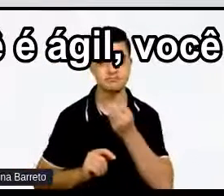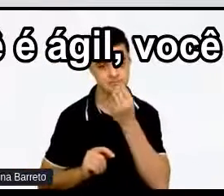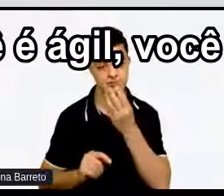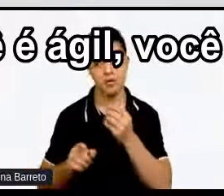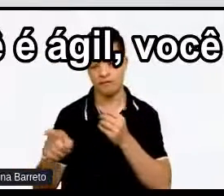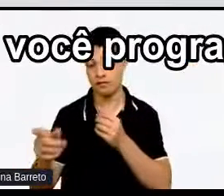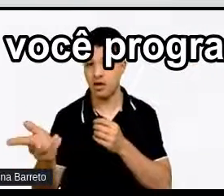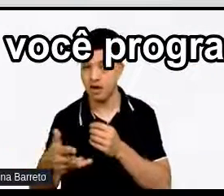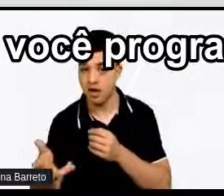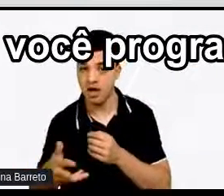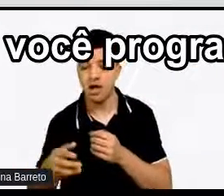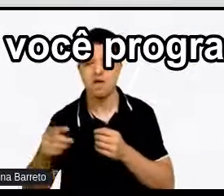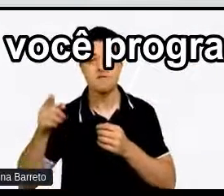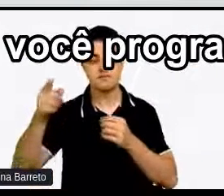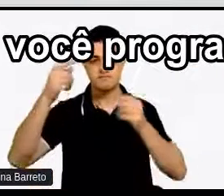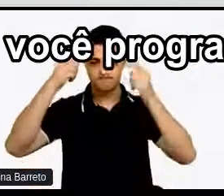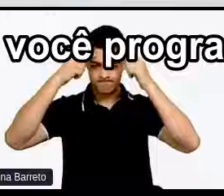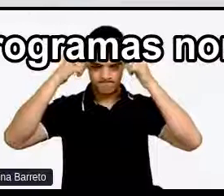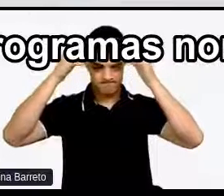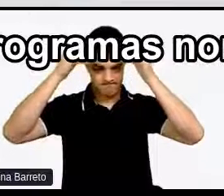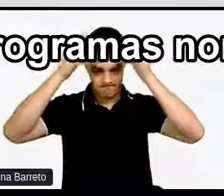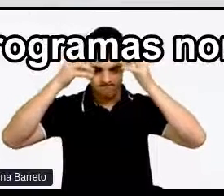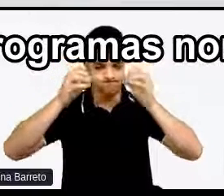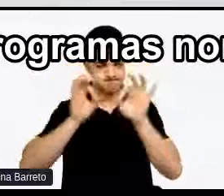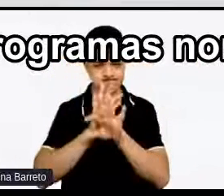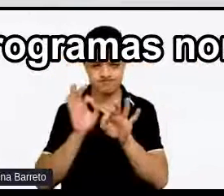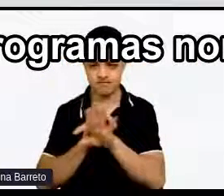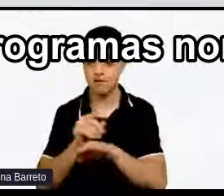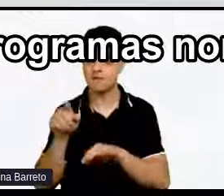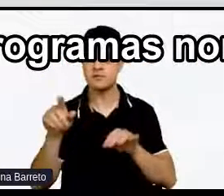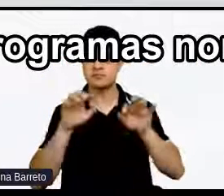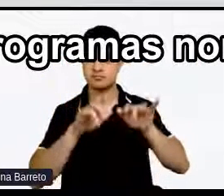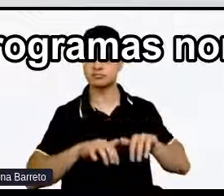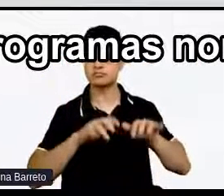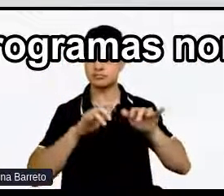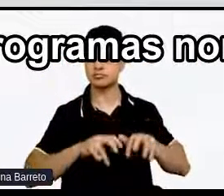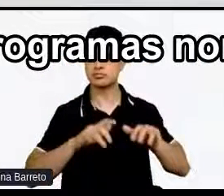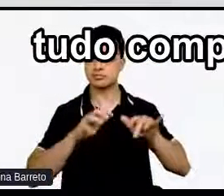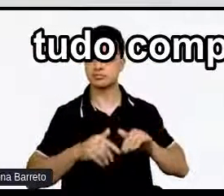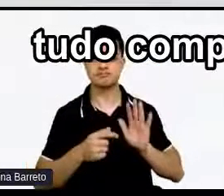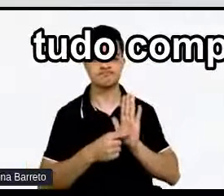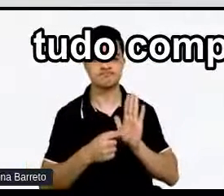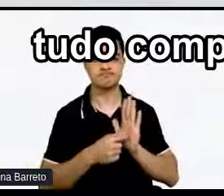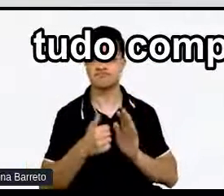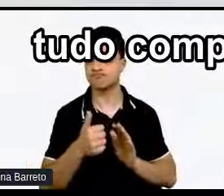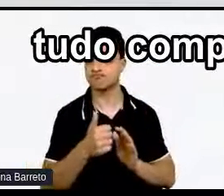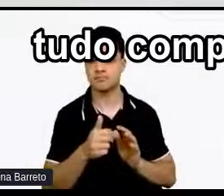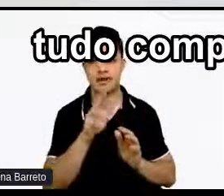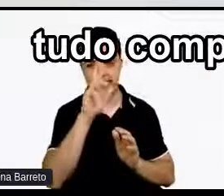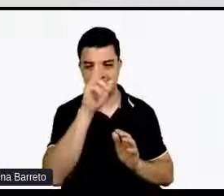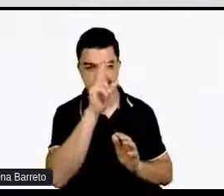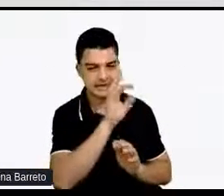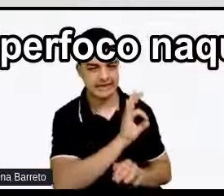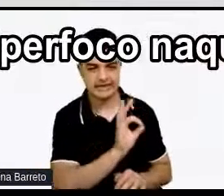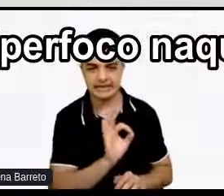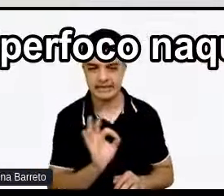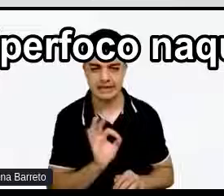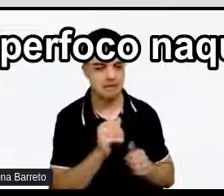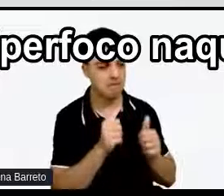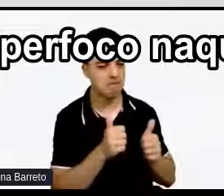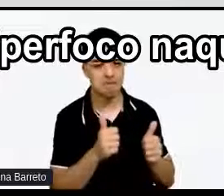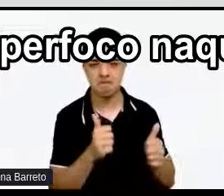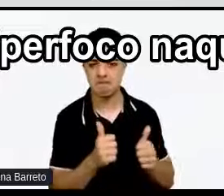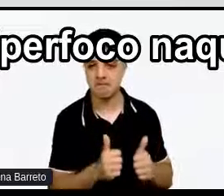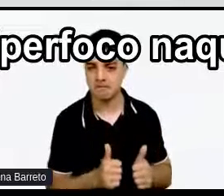extremamente lógica Você programa muito bem Os seus programas Normalmente não tem erros Tudo compila direitinho Você